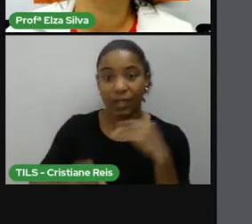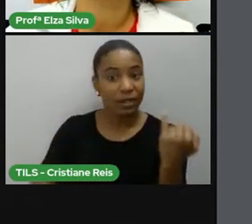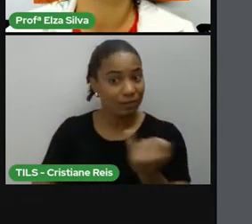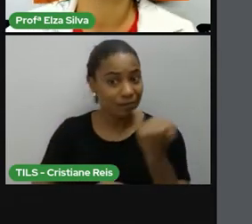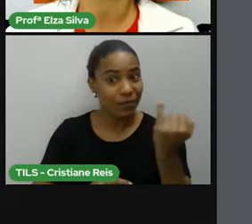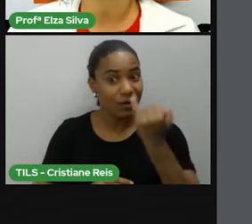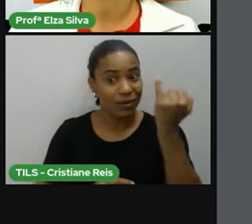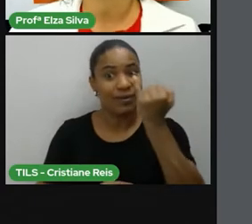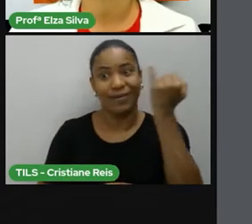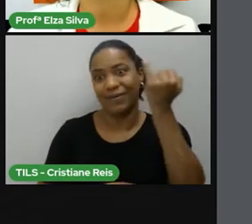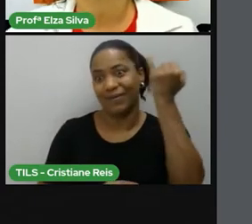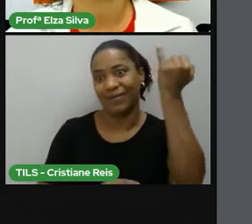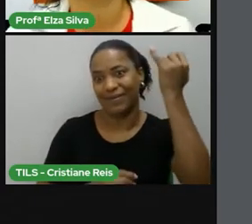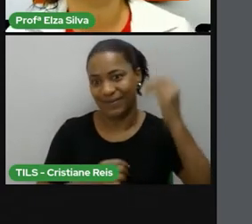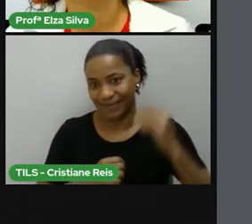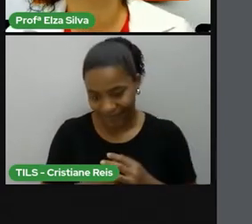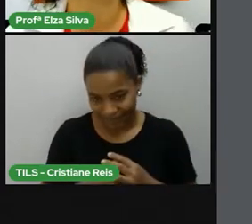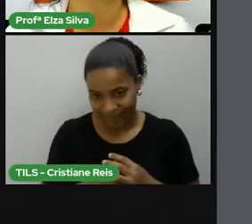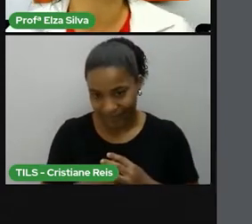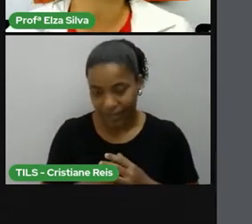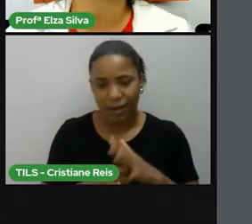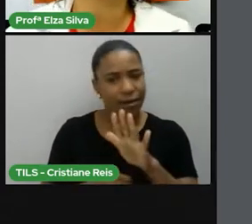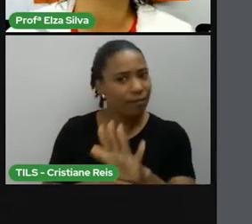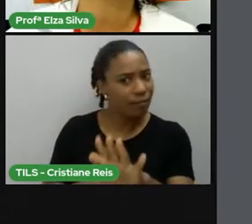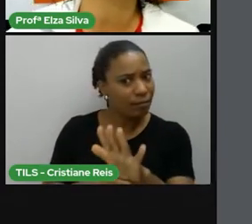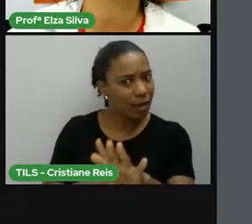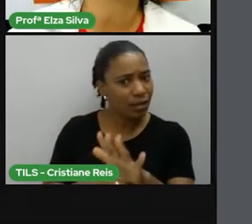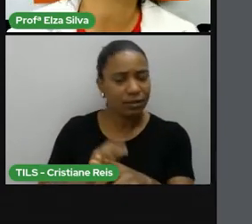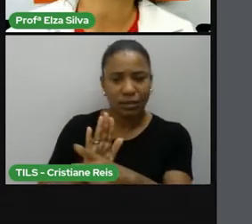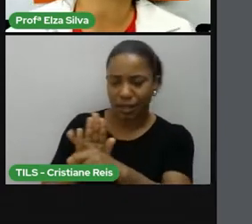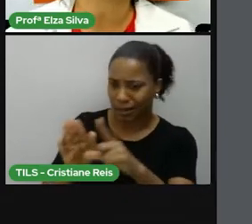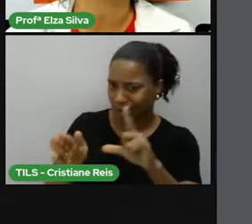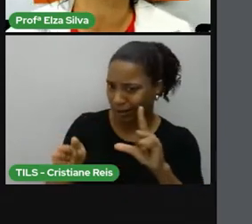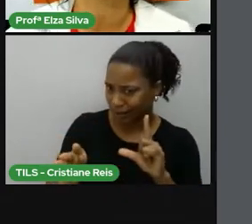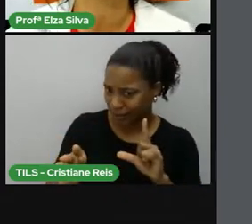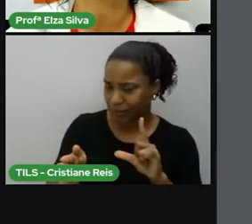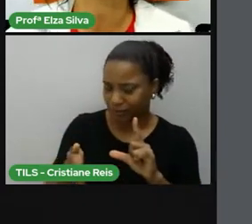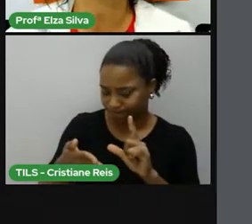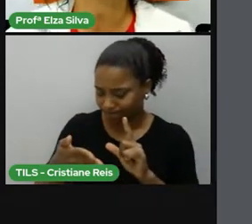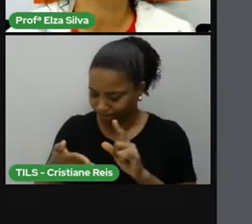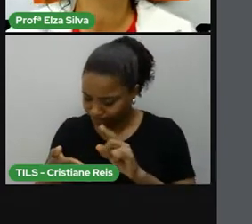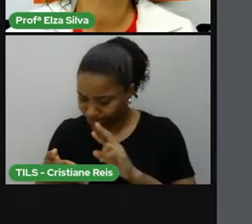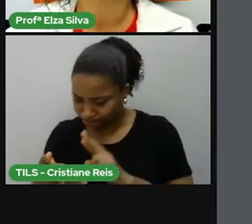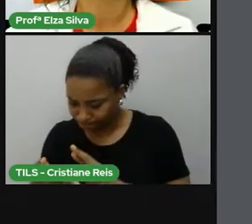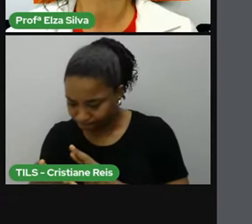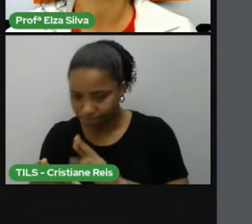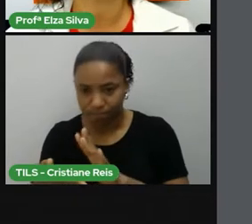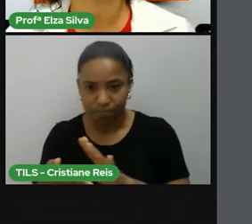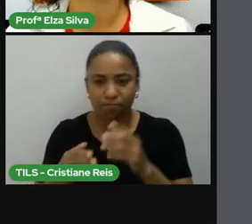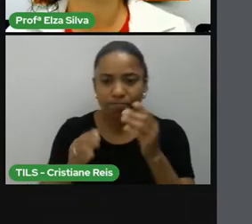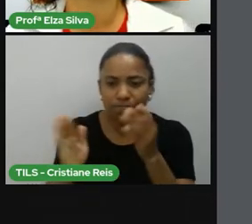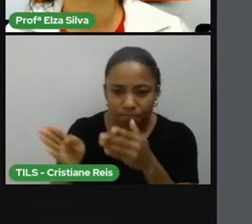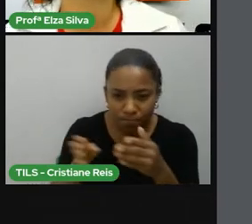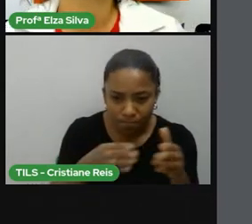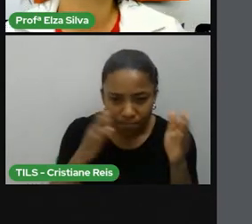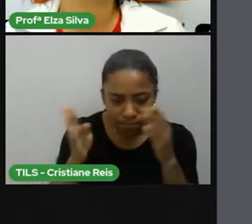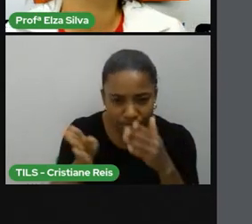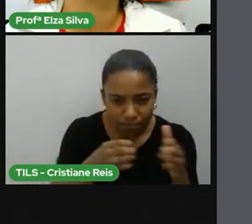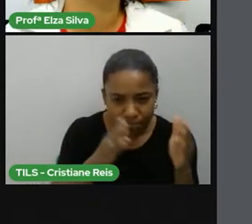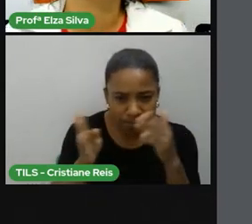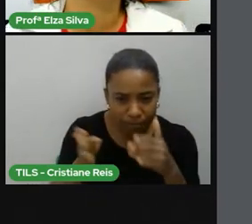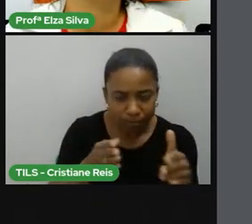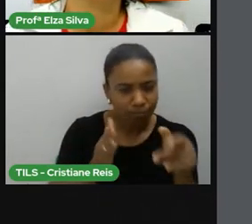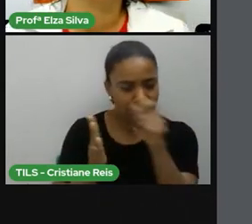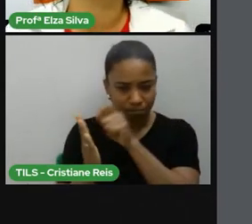que, antes de realizar as tarefas, você revise suas anotações. Mantenha uma rotina de